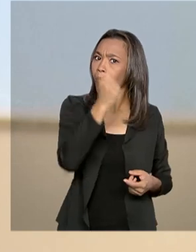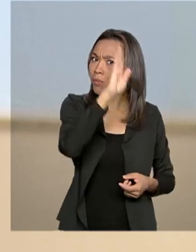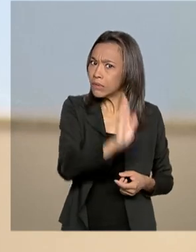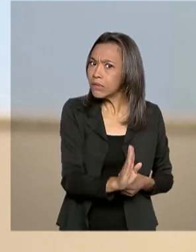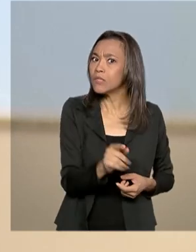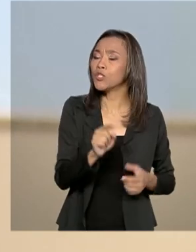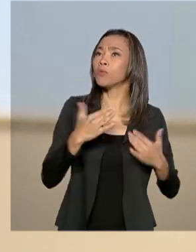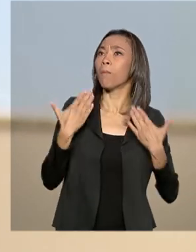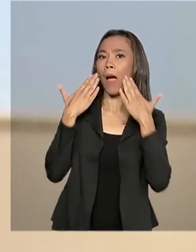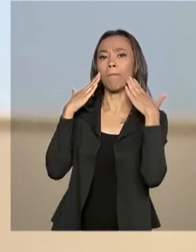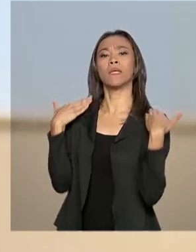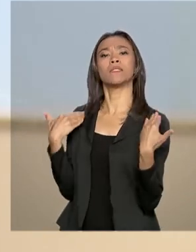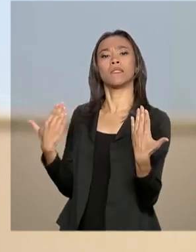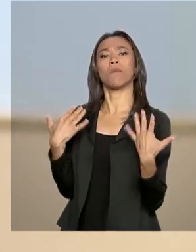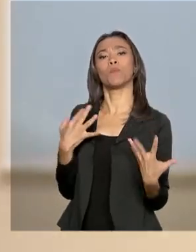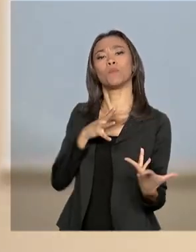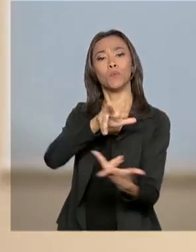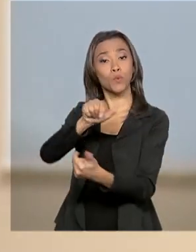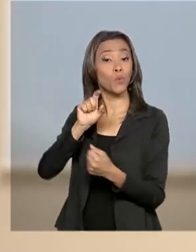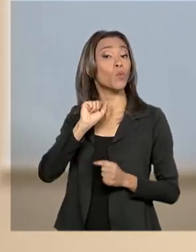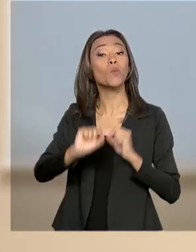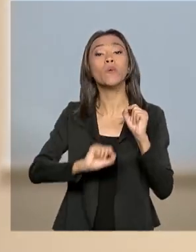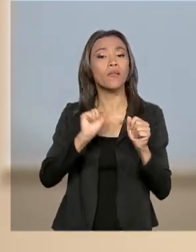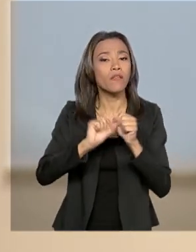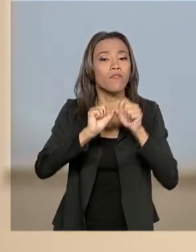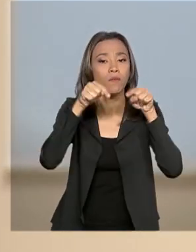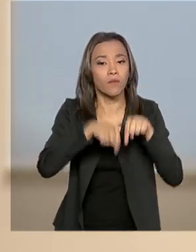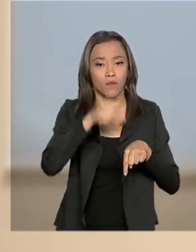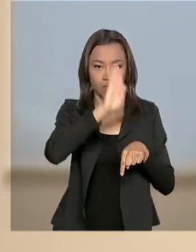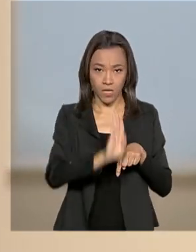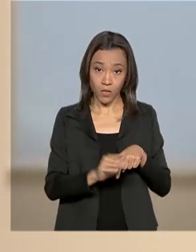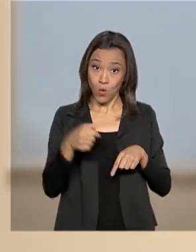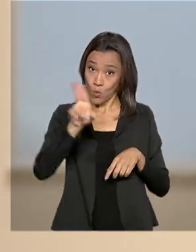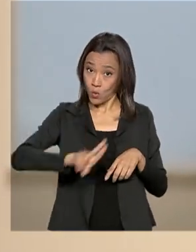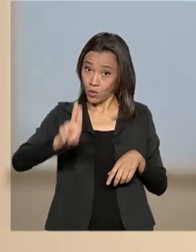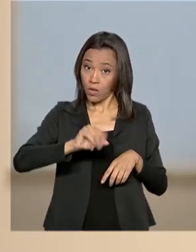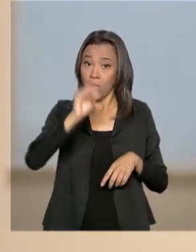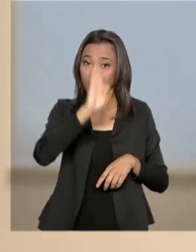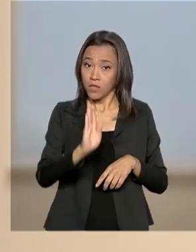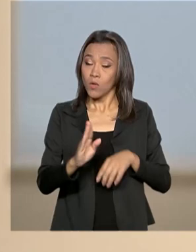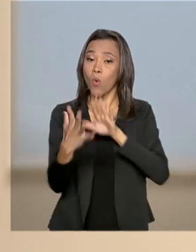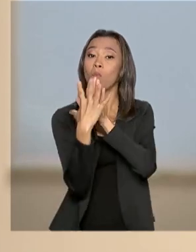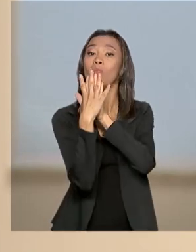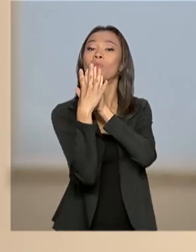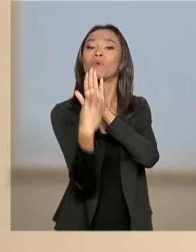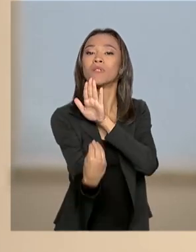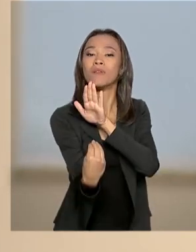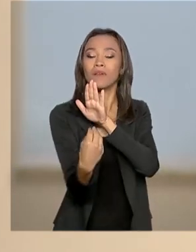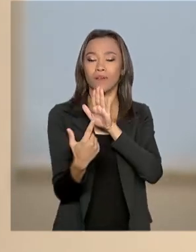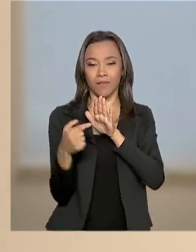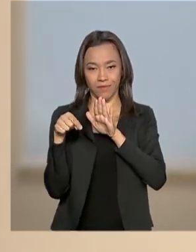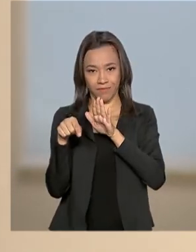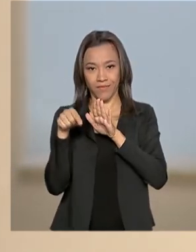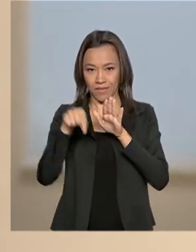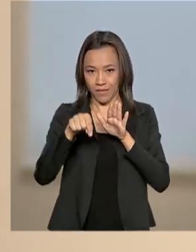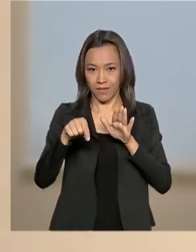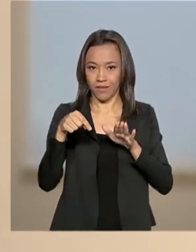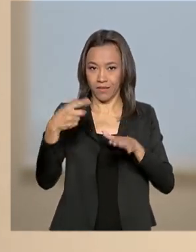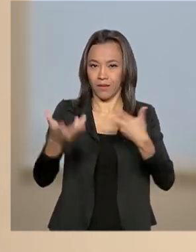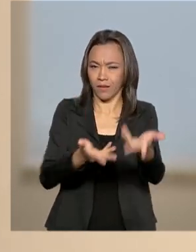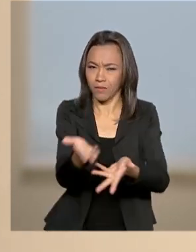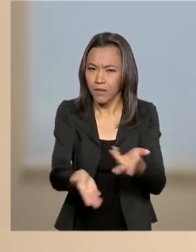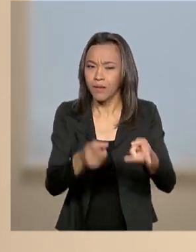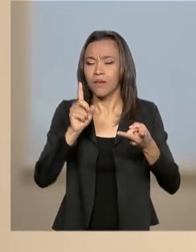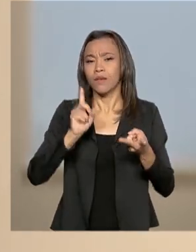mundo tudo o que a gente tem feito de bom. Usar o Brasil como exemplo na atenção às pessoas com tuberculose, no